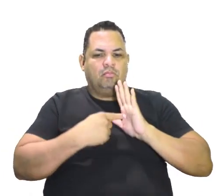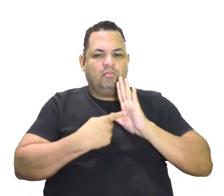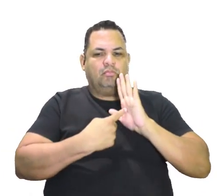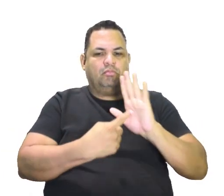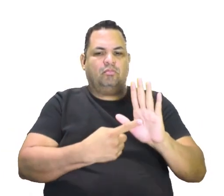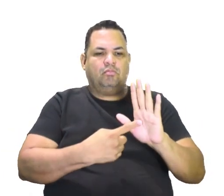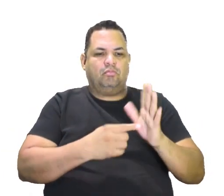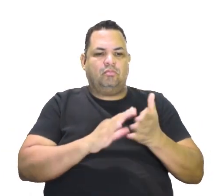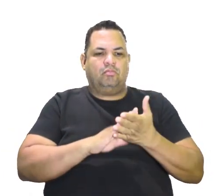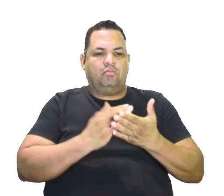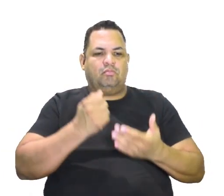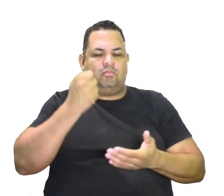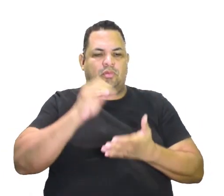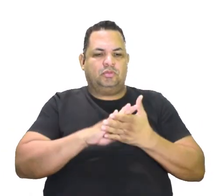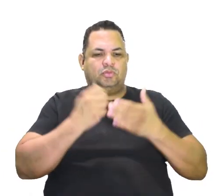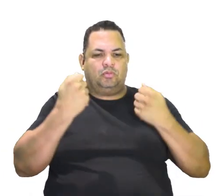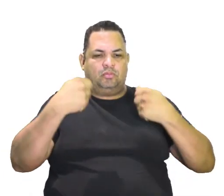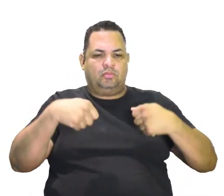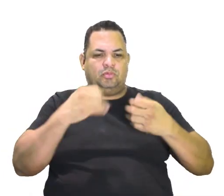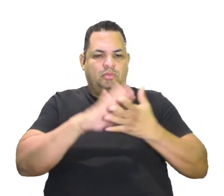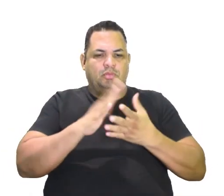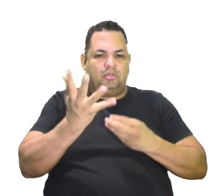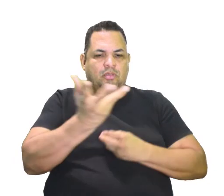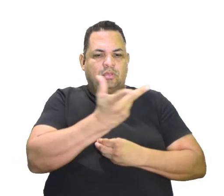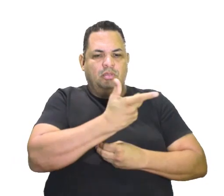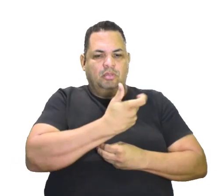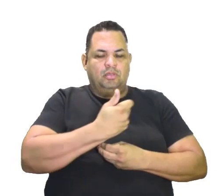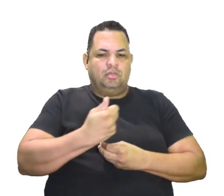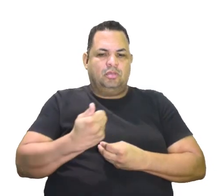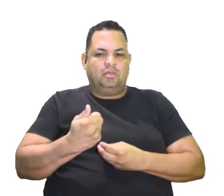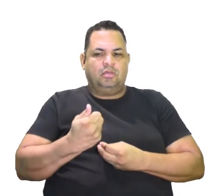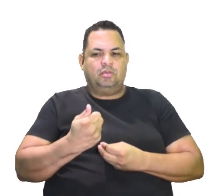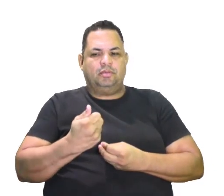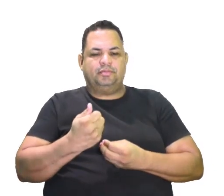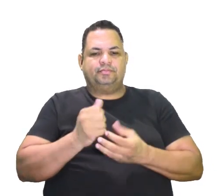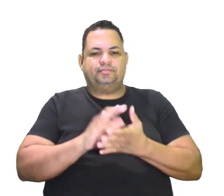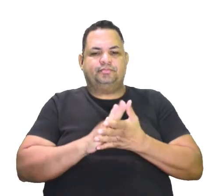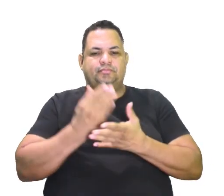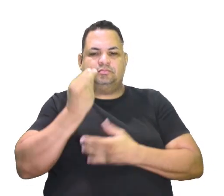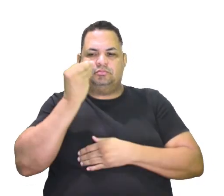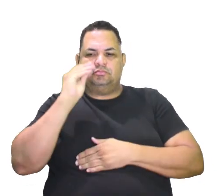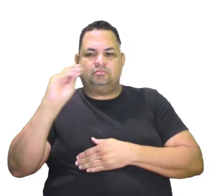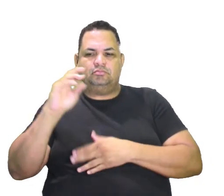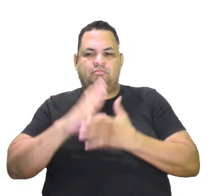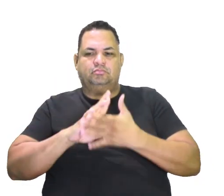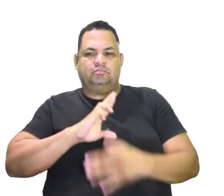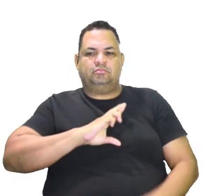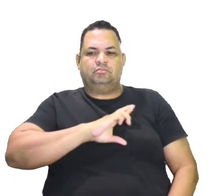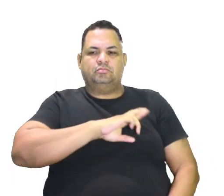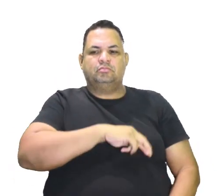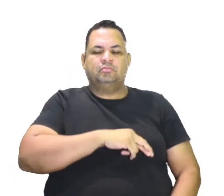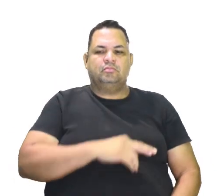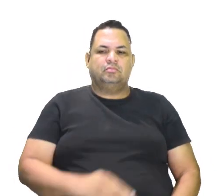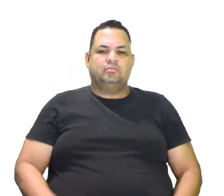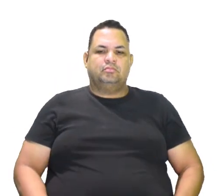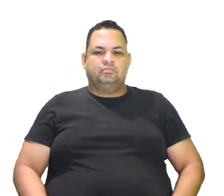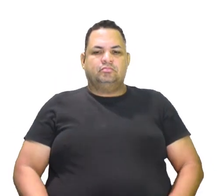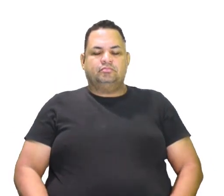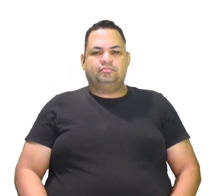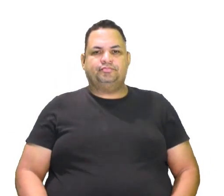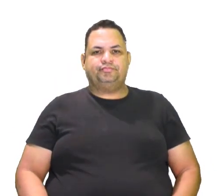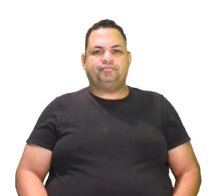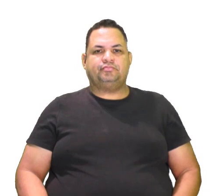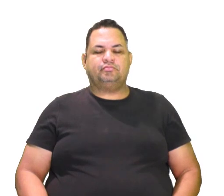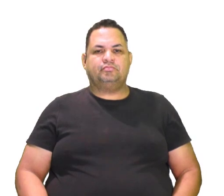-se contra as autoridades artísticas e desprezando o romantismo, outro